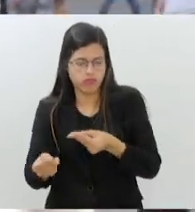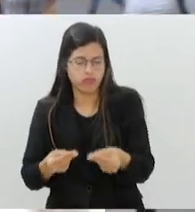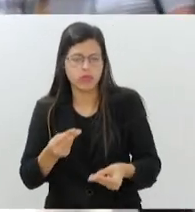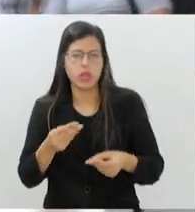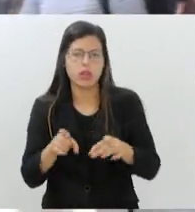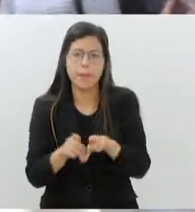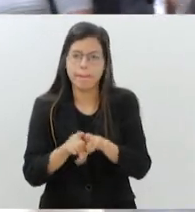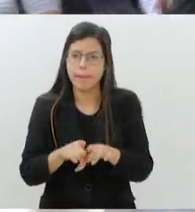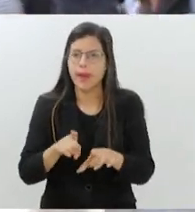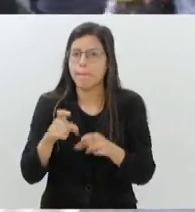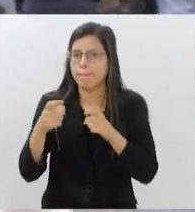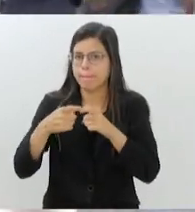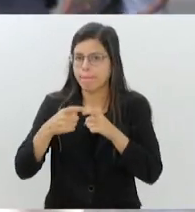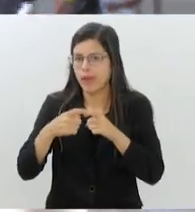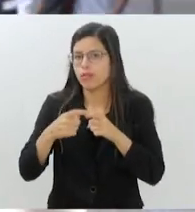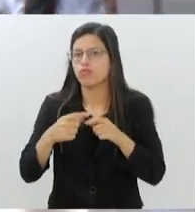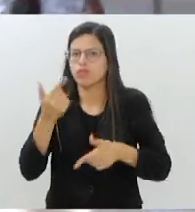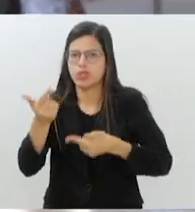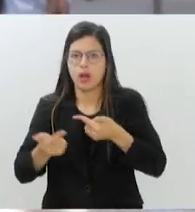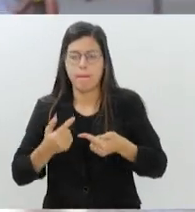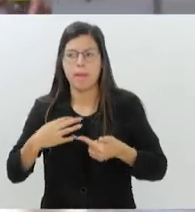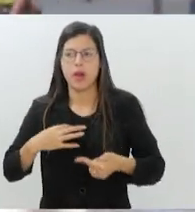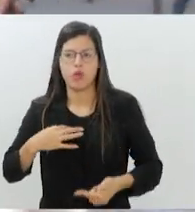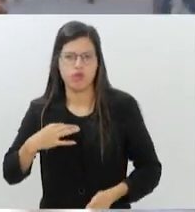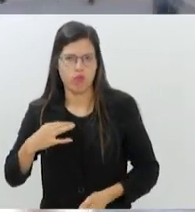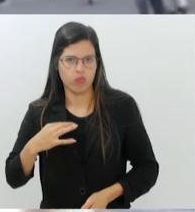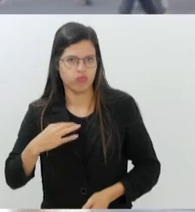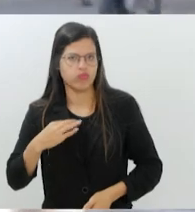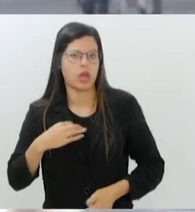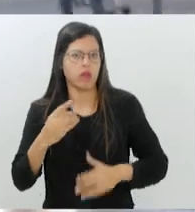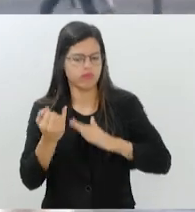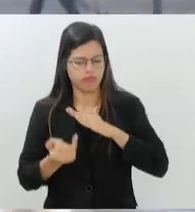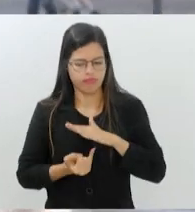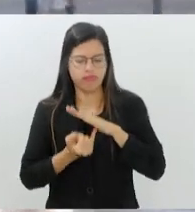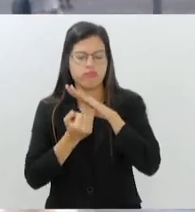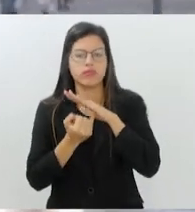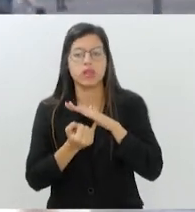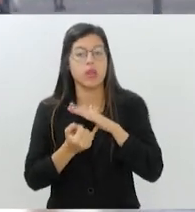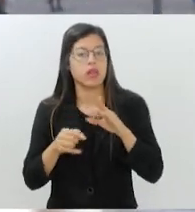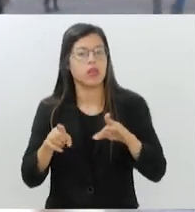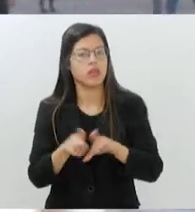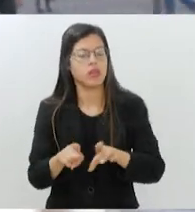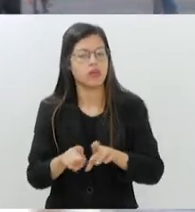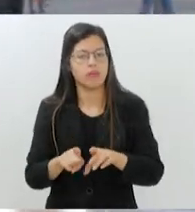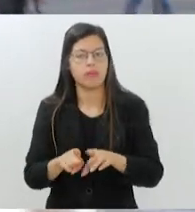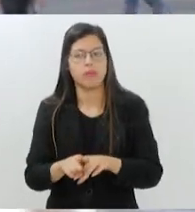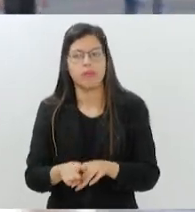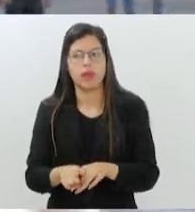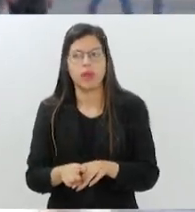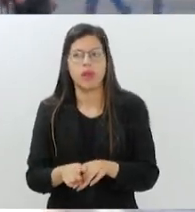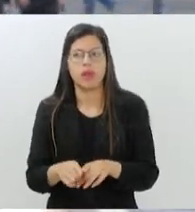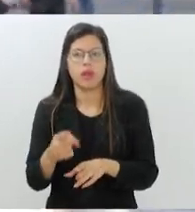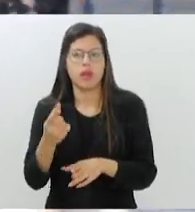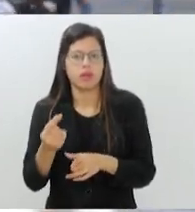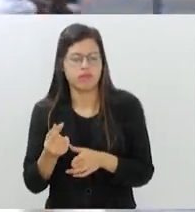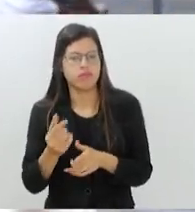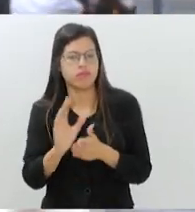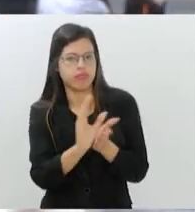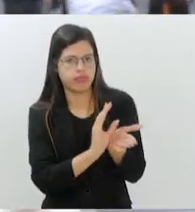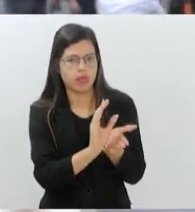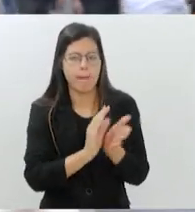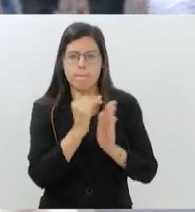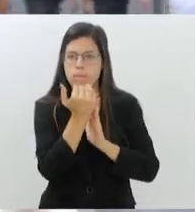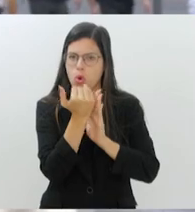médicos, que muitas vezes trabalham voluntariamente para a instituição, e ela recebe também recursos através de programas